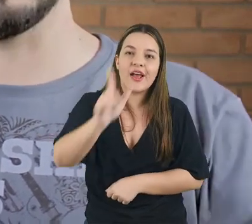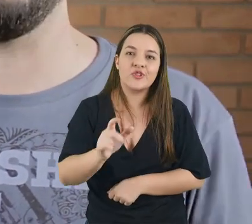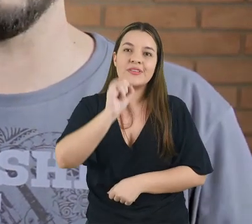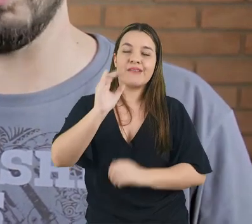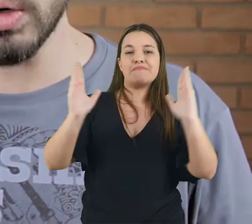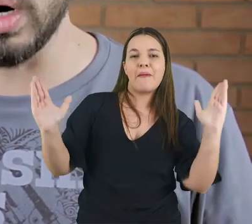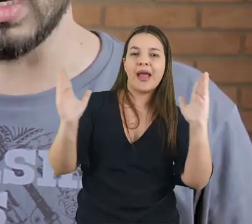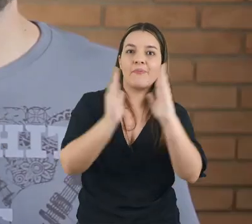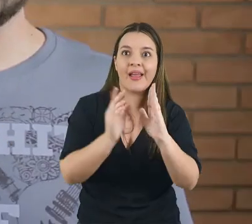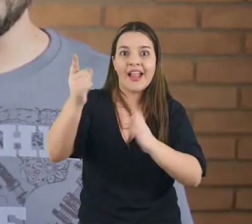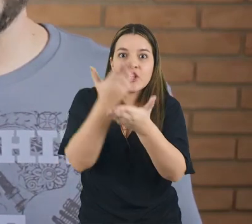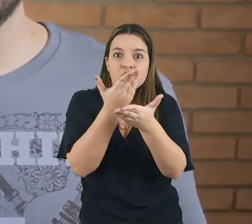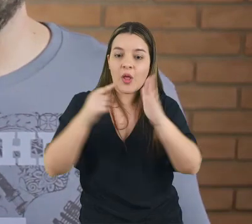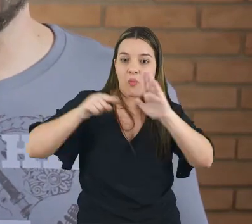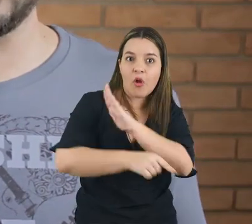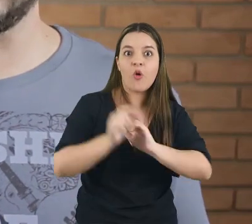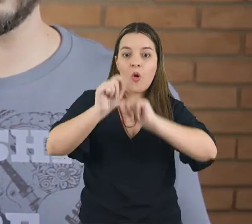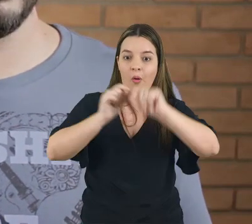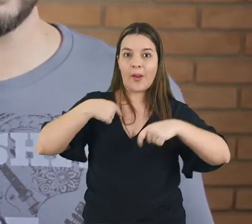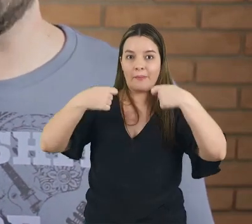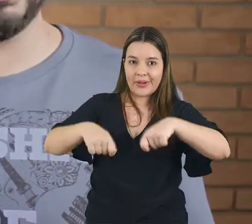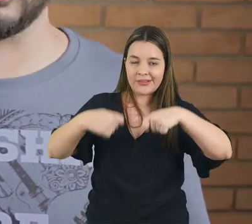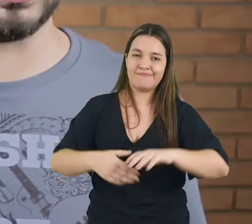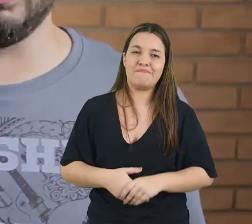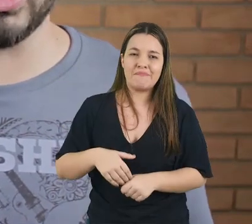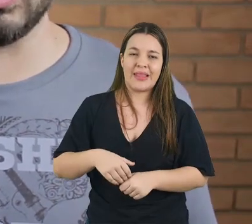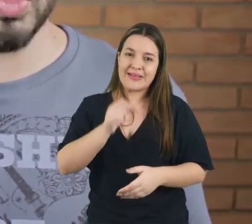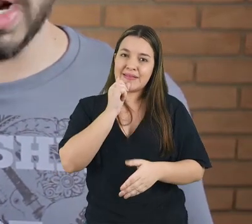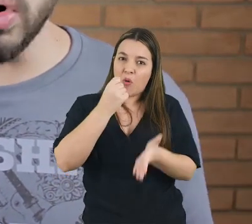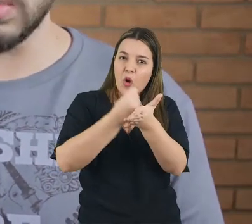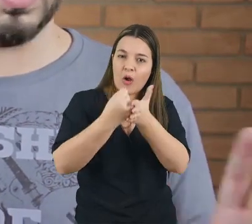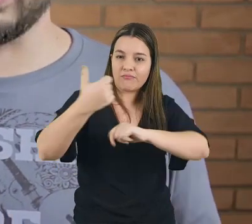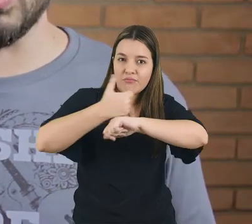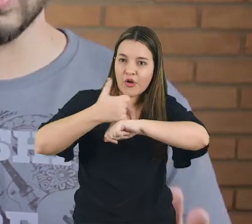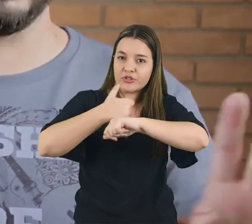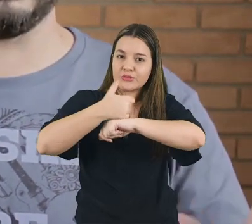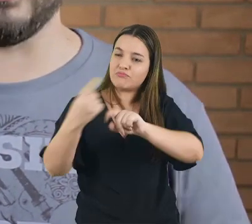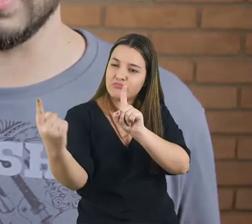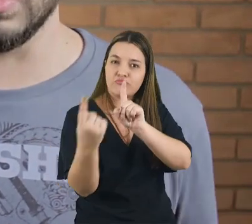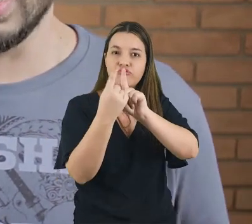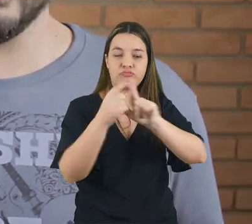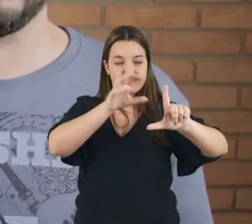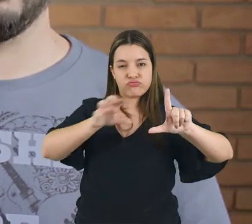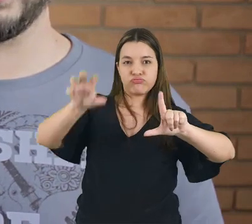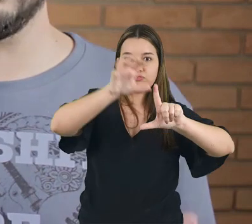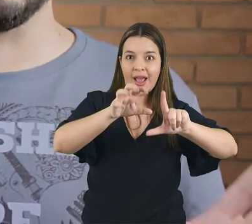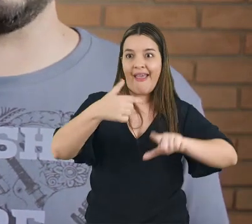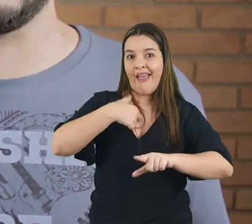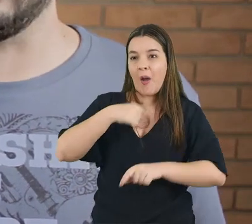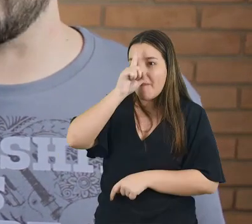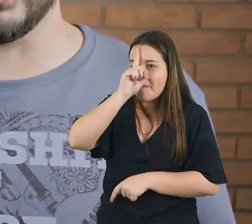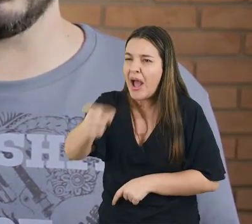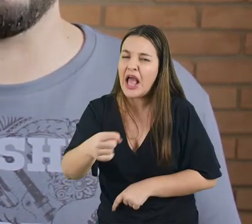esse produto se ele fosse menor. É muito comum, por exemplo, você contratar um designer para te ajudar num projeto de alguma coisa, qualquer coisa, uma interface. E você falar para ele,